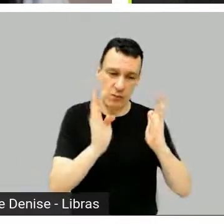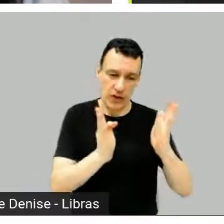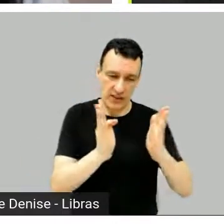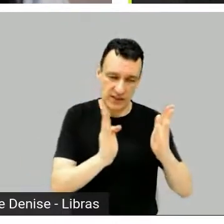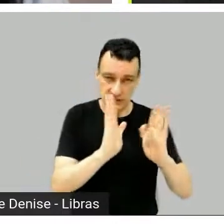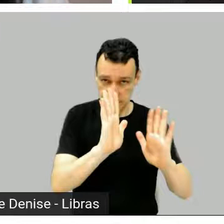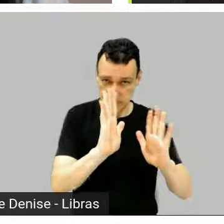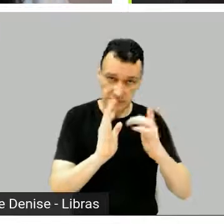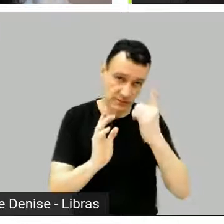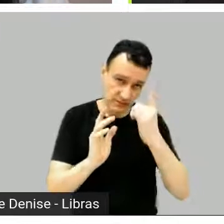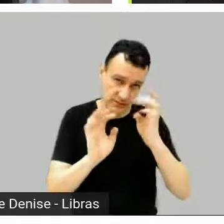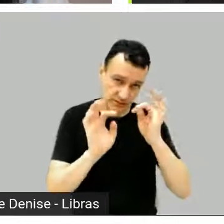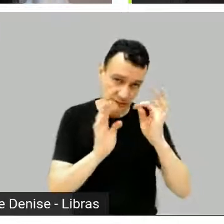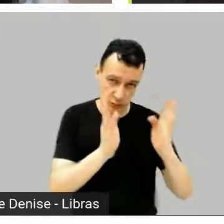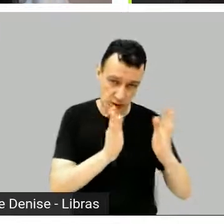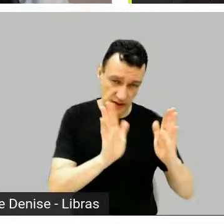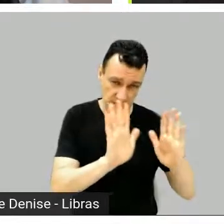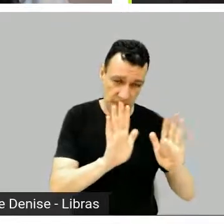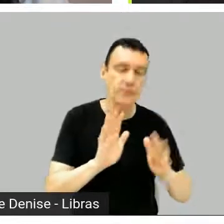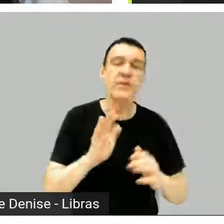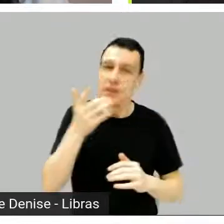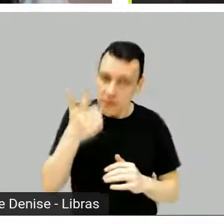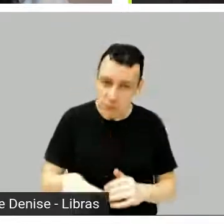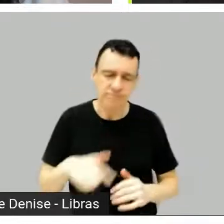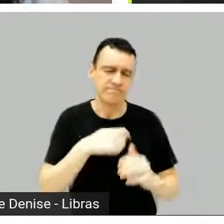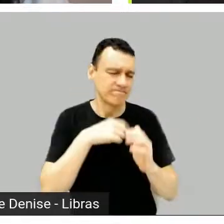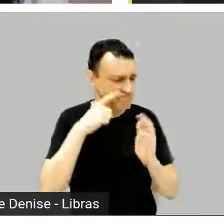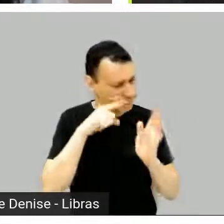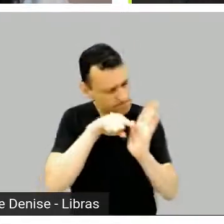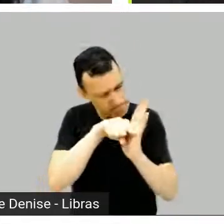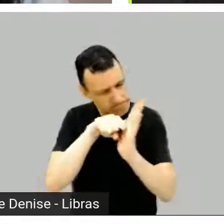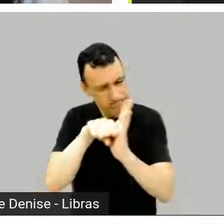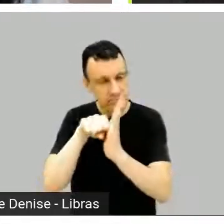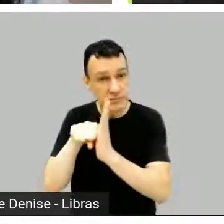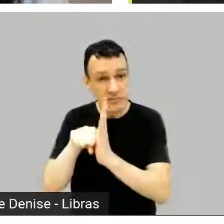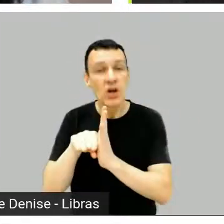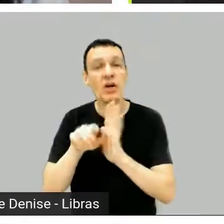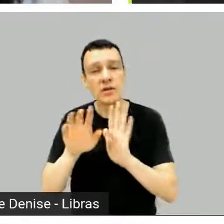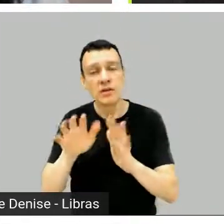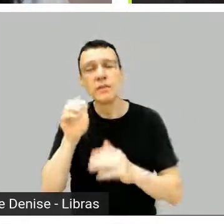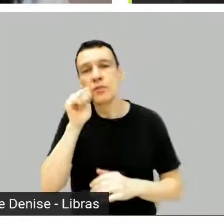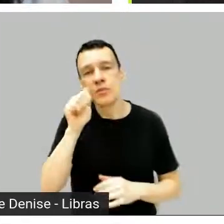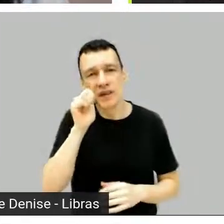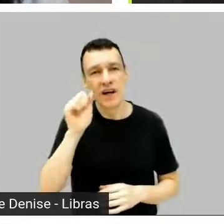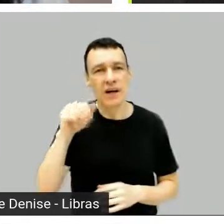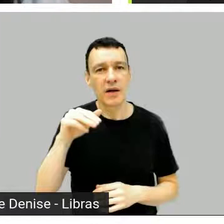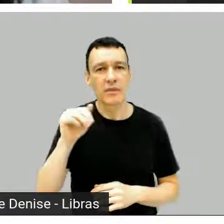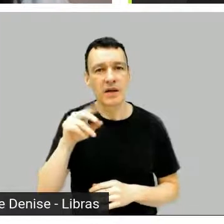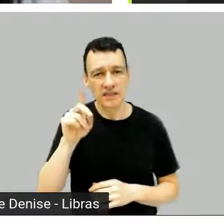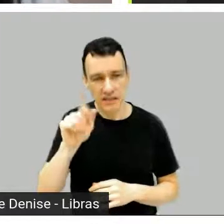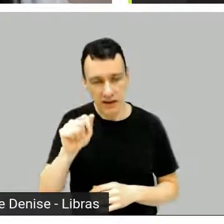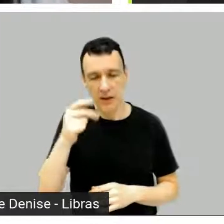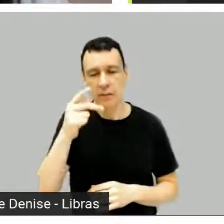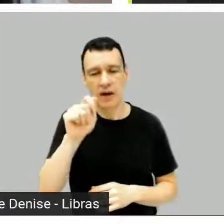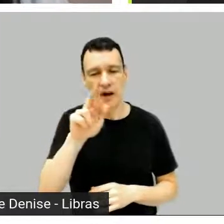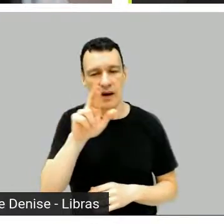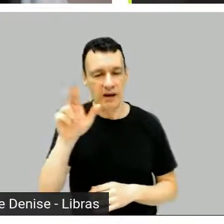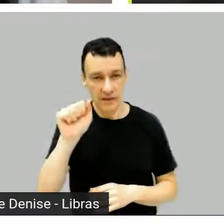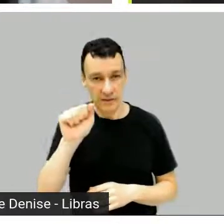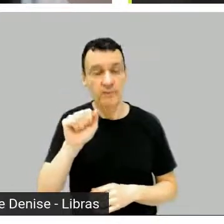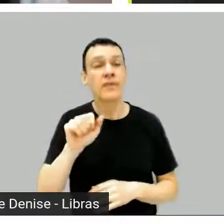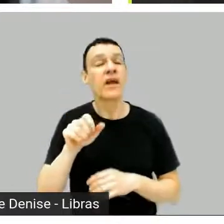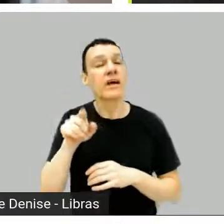teve uma nova rodada de pesquisa e que aí eu tive a ajuda da Amanda Parra, que era pesquisadora da Mixer na época, que é uma pesquisadora maravilhosa,